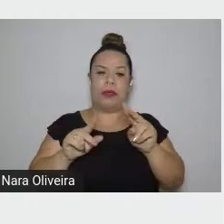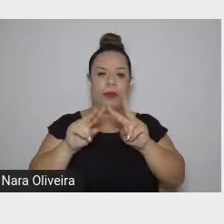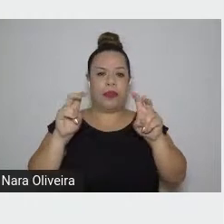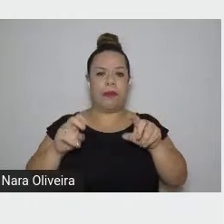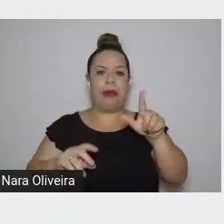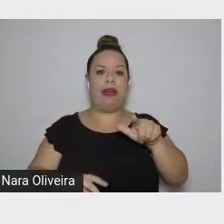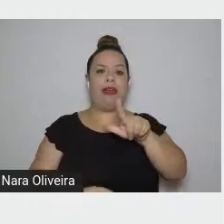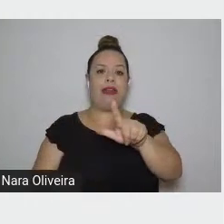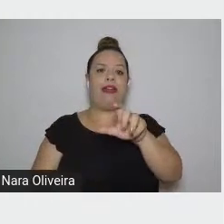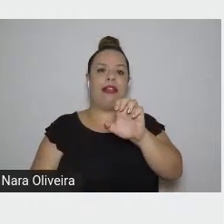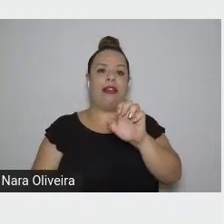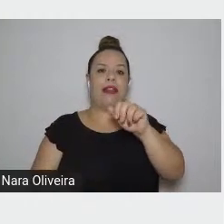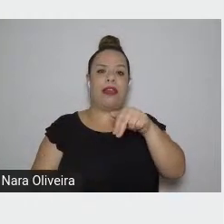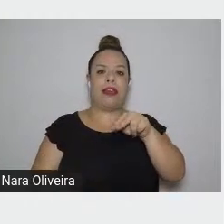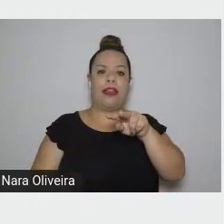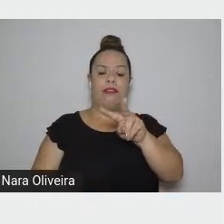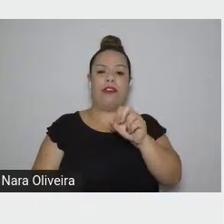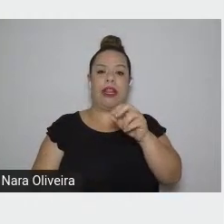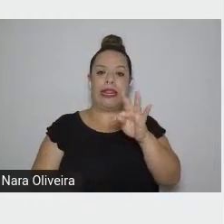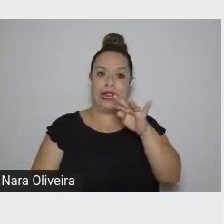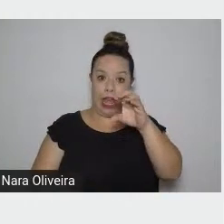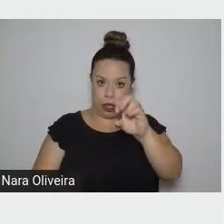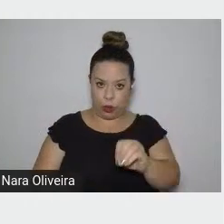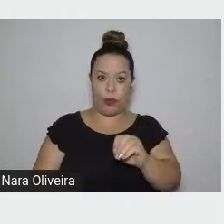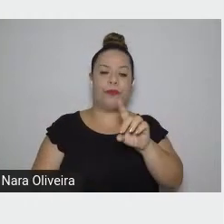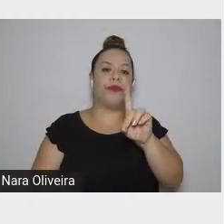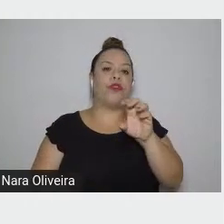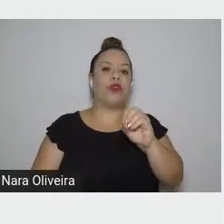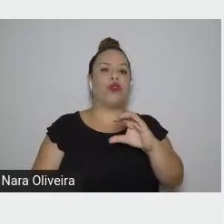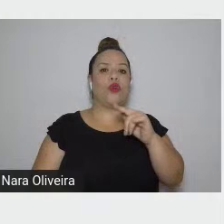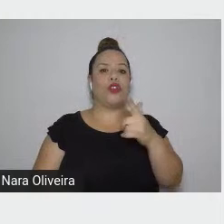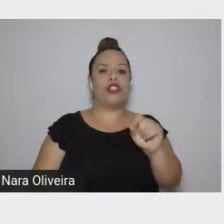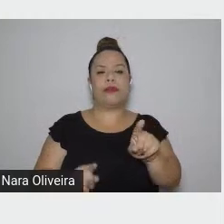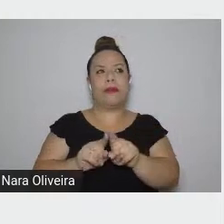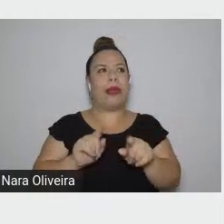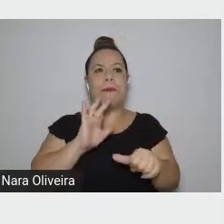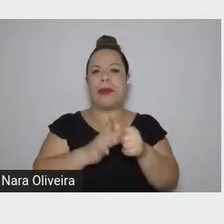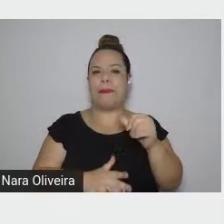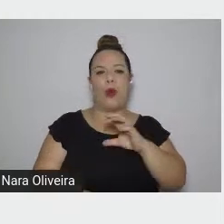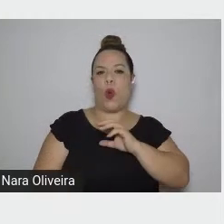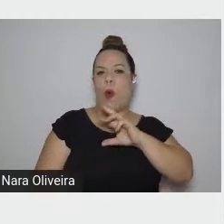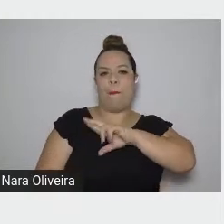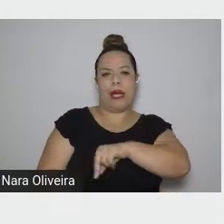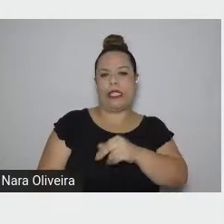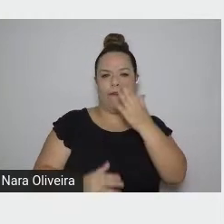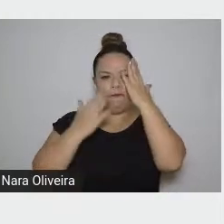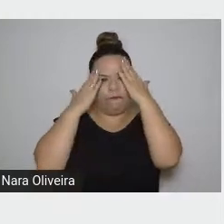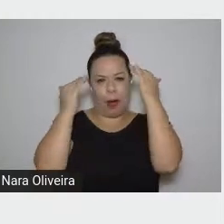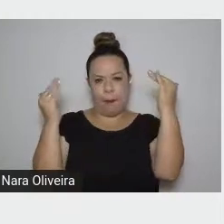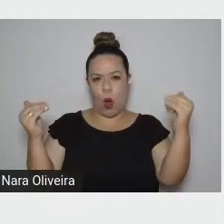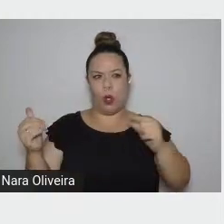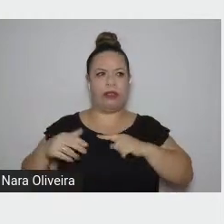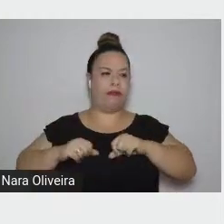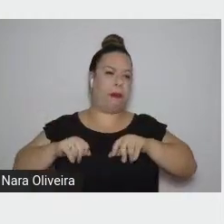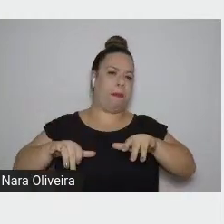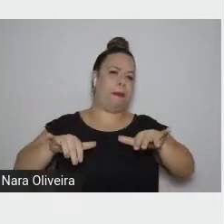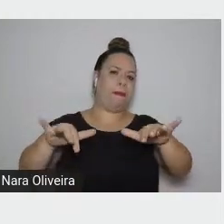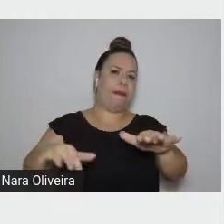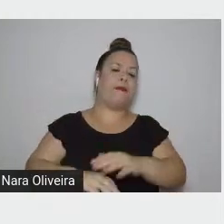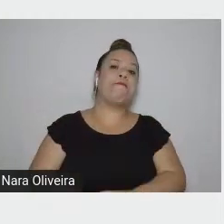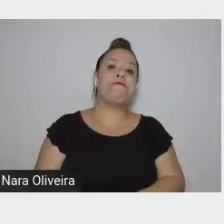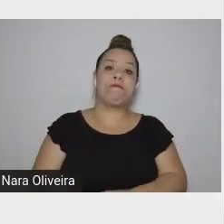primeiro grande romance de Saramago. Ele fez uma viagem ao